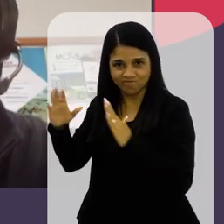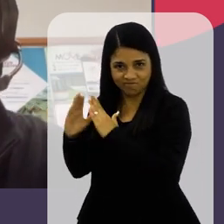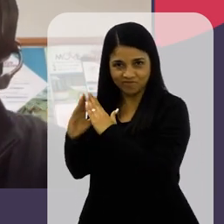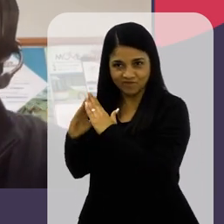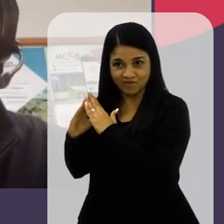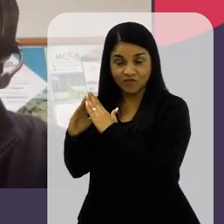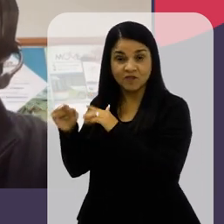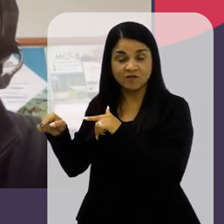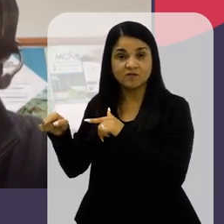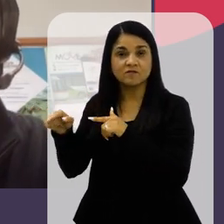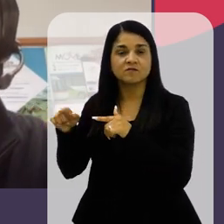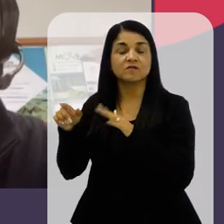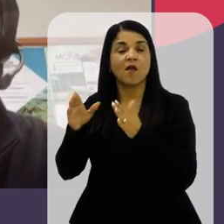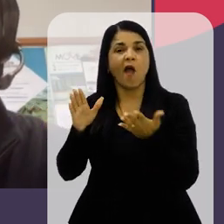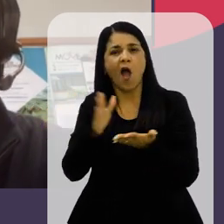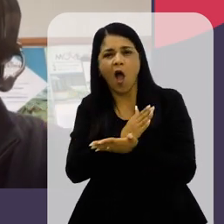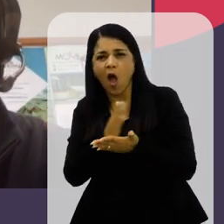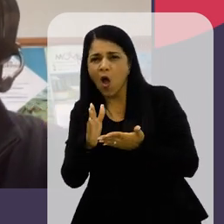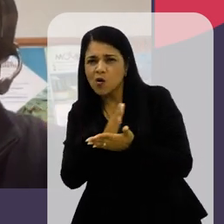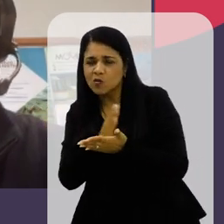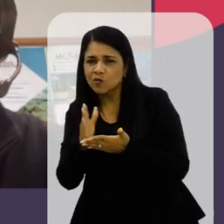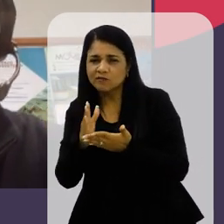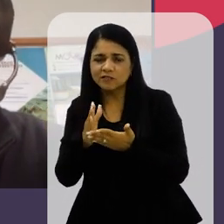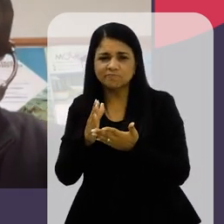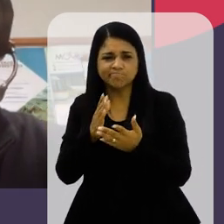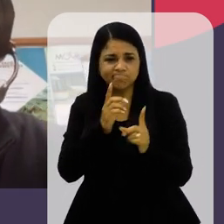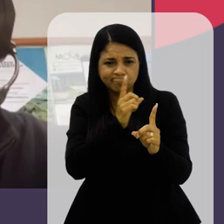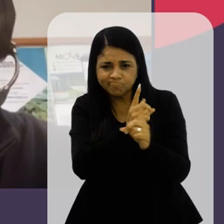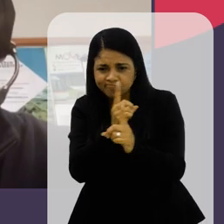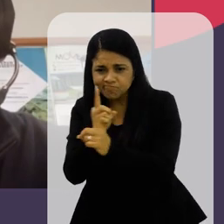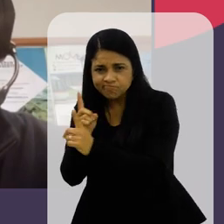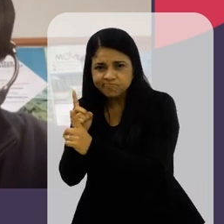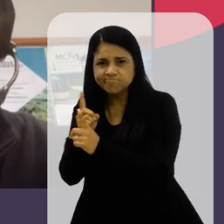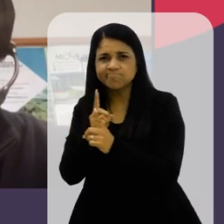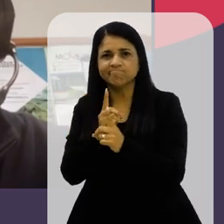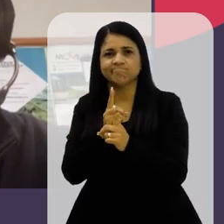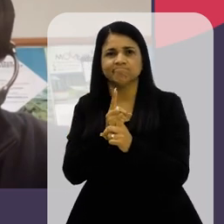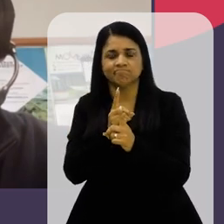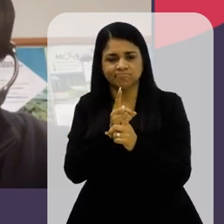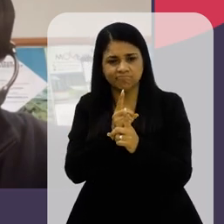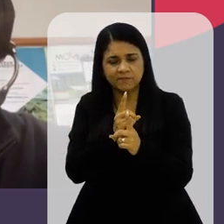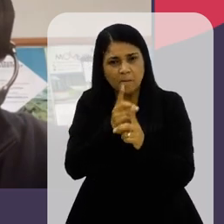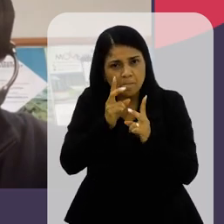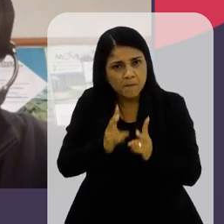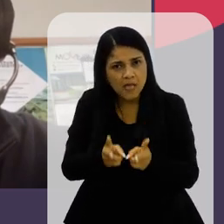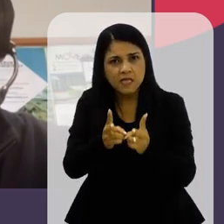esses Alguns padrões frequentes que a gente encontrou Foi que